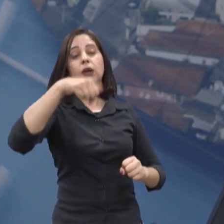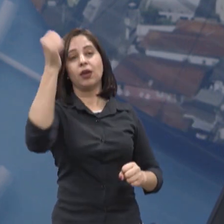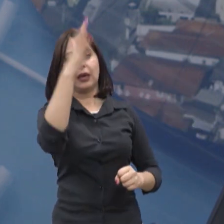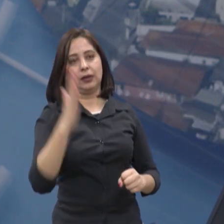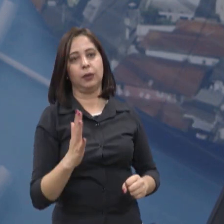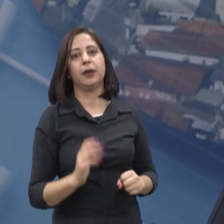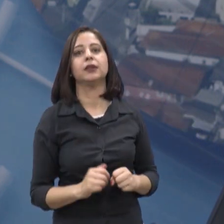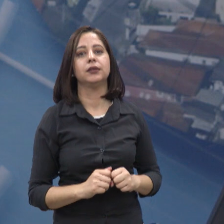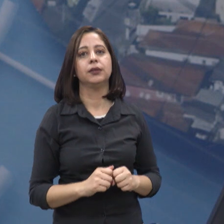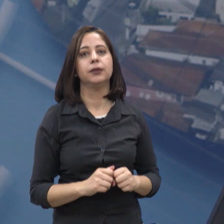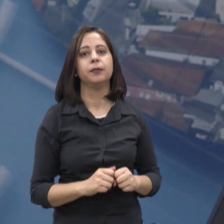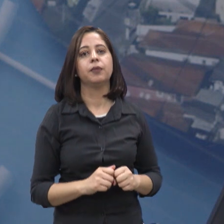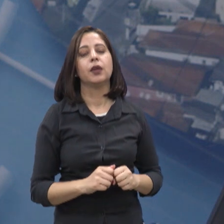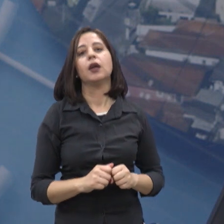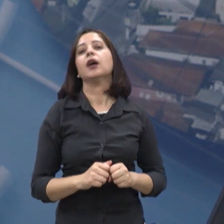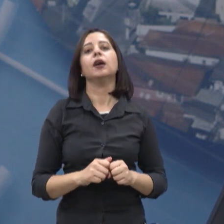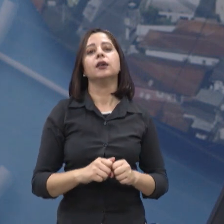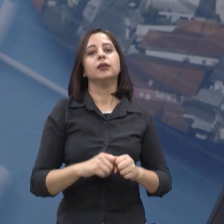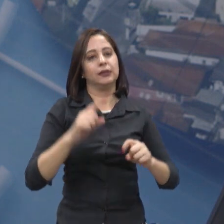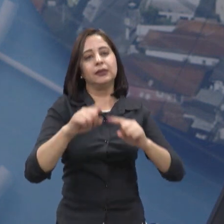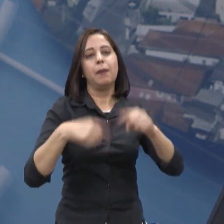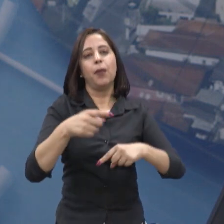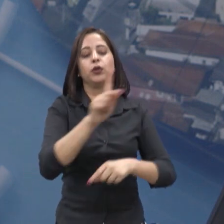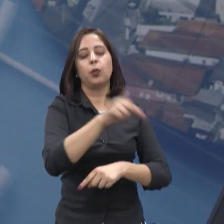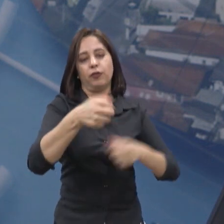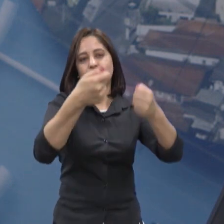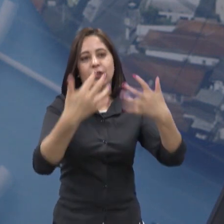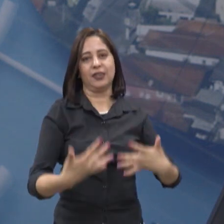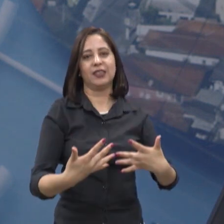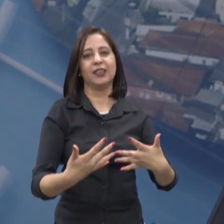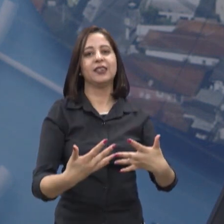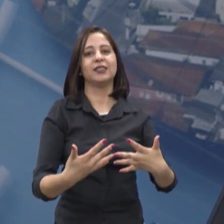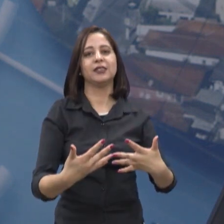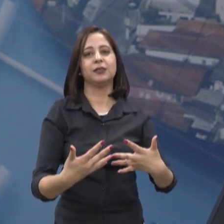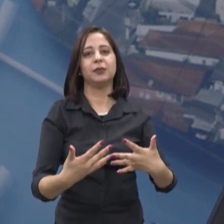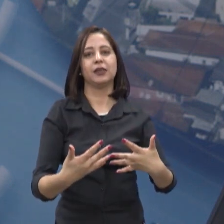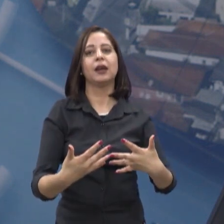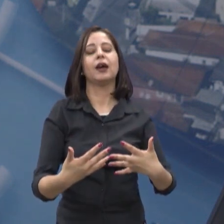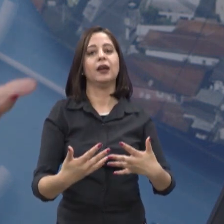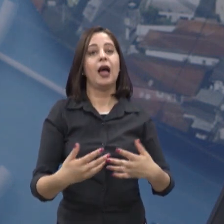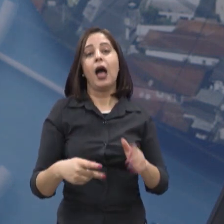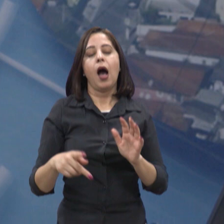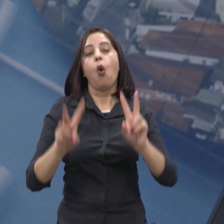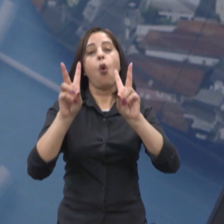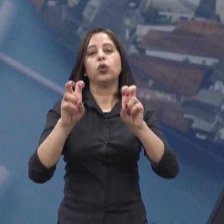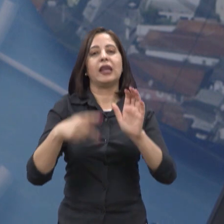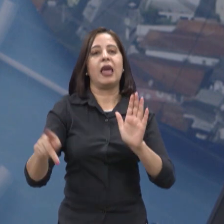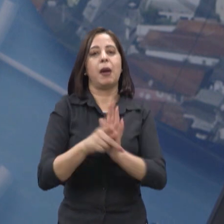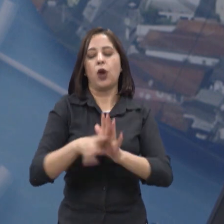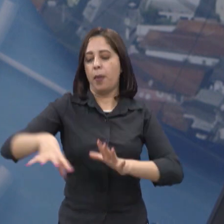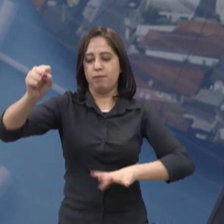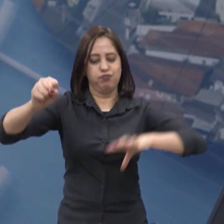pouco o professor termina a explicação dele e a gente entra nessa vertente também, né? Dos apagões que vira e mexe têm